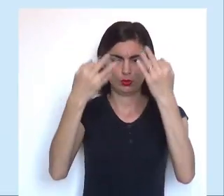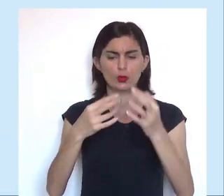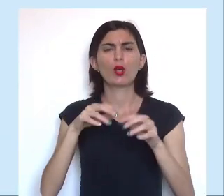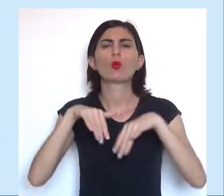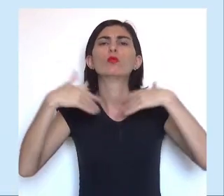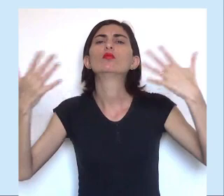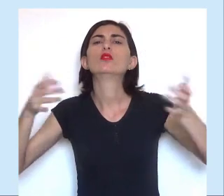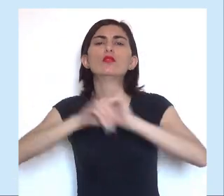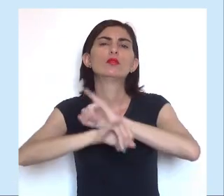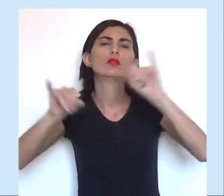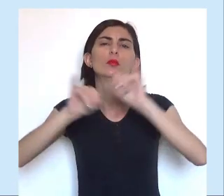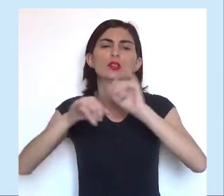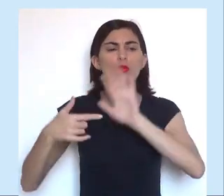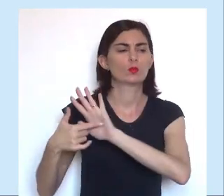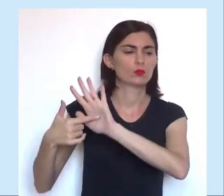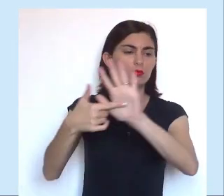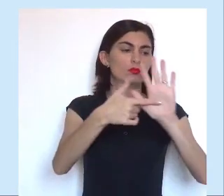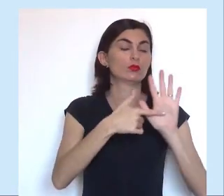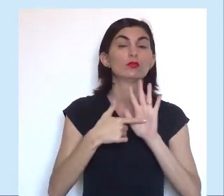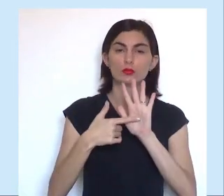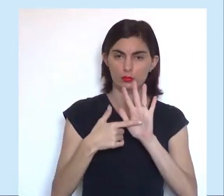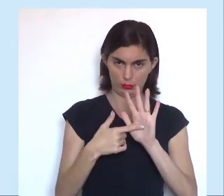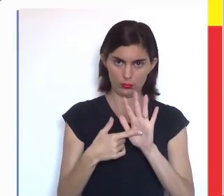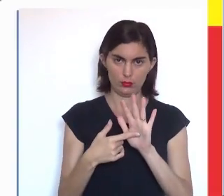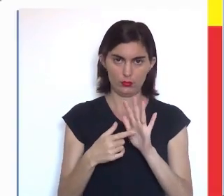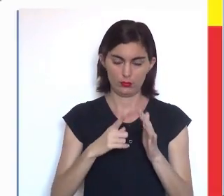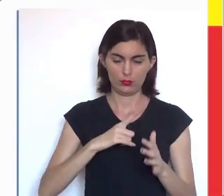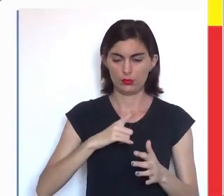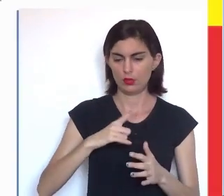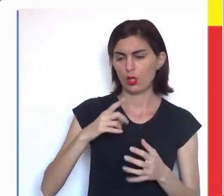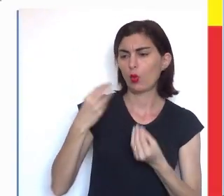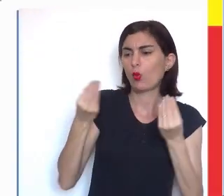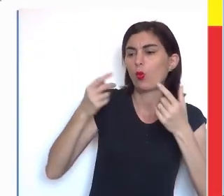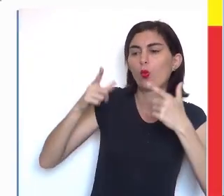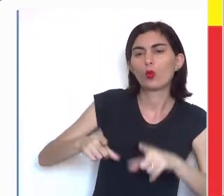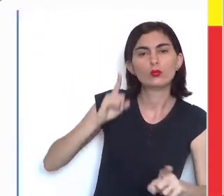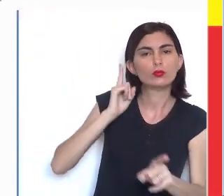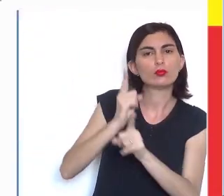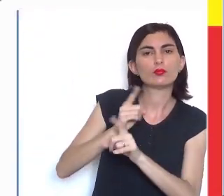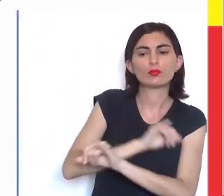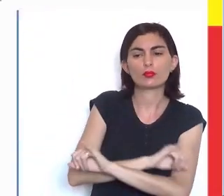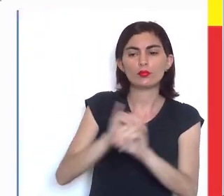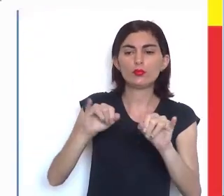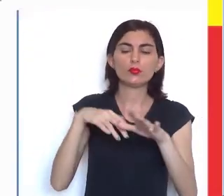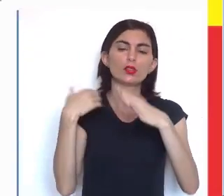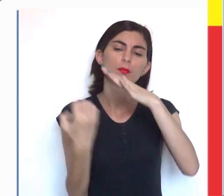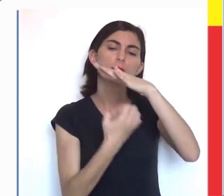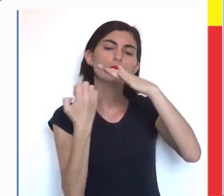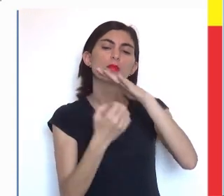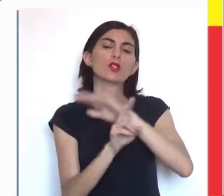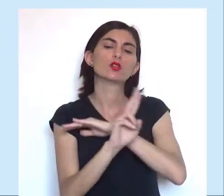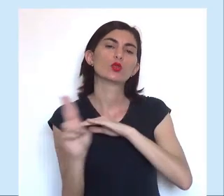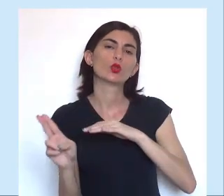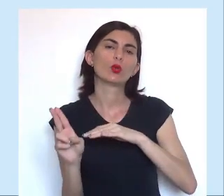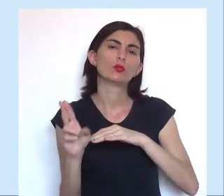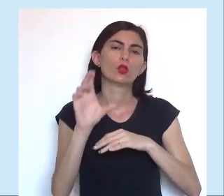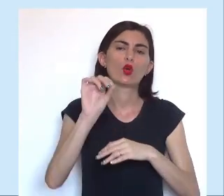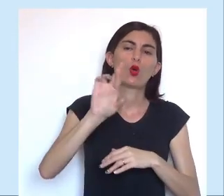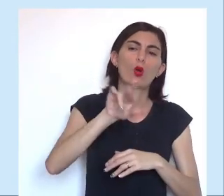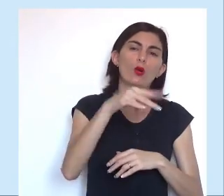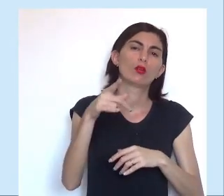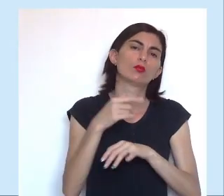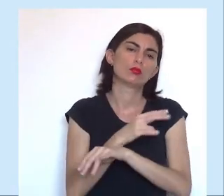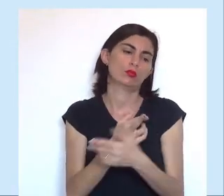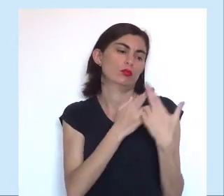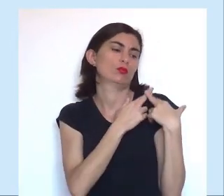qual é a informação que está sendo apresentada ali. Existe a fonte, informa qual foi a empresa e o